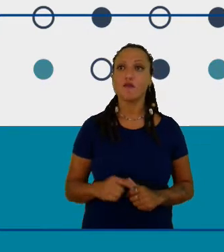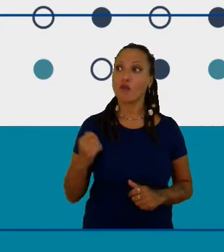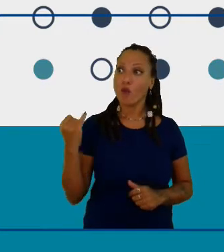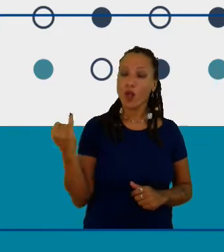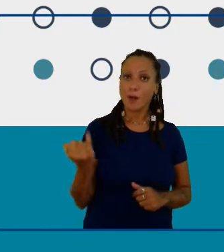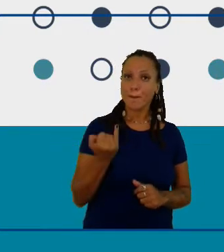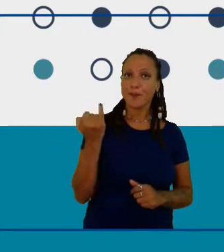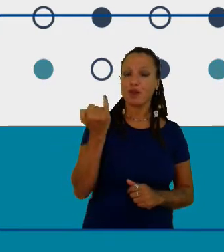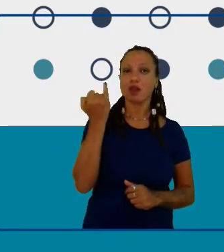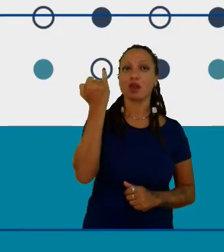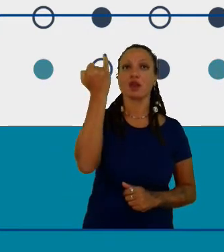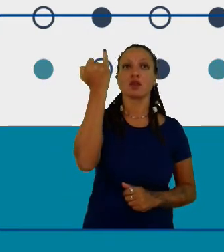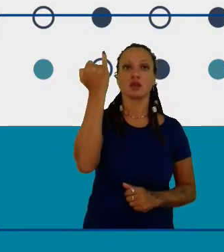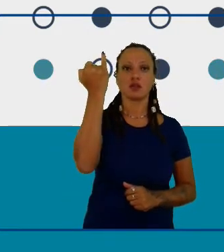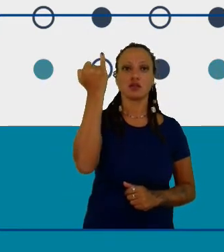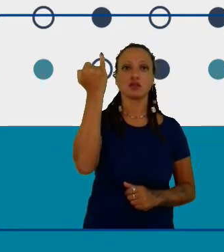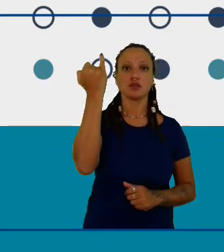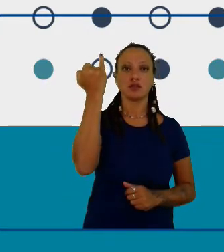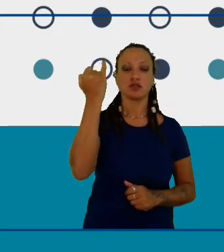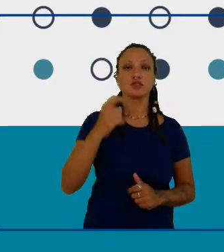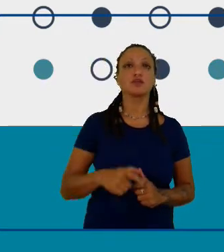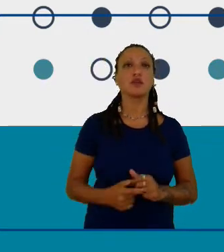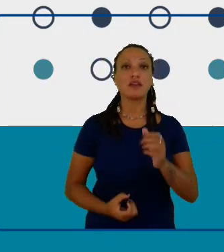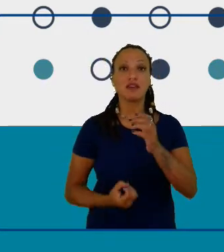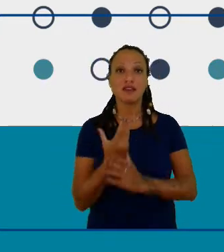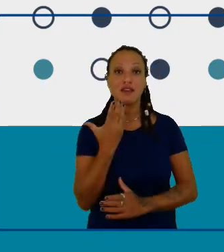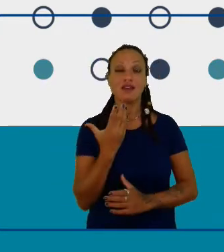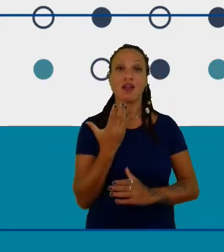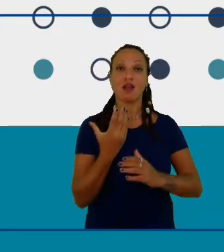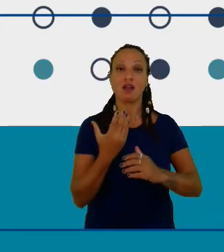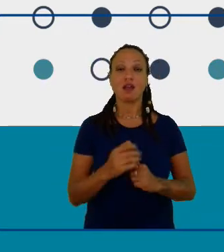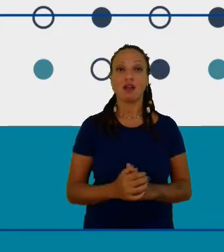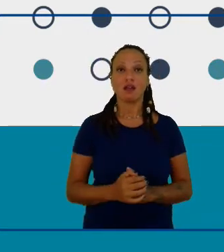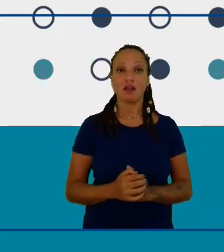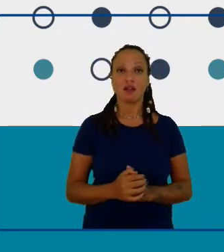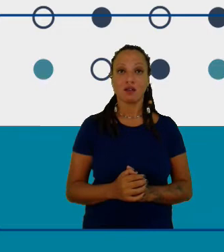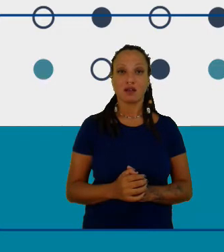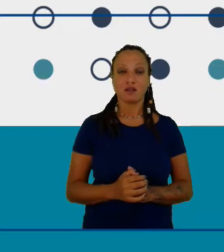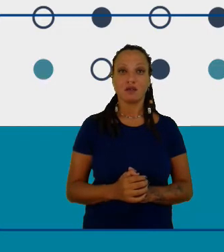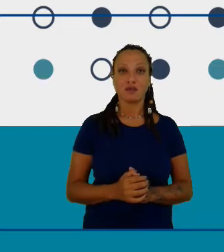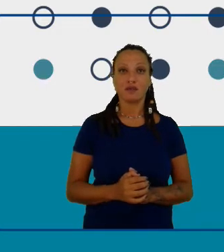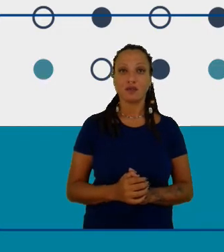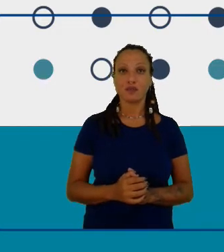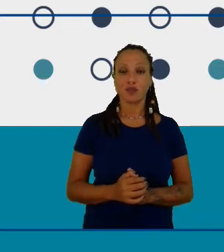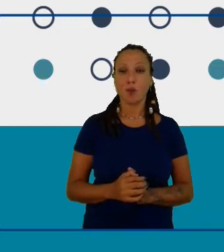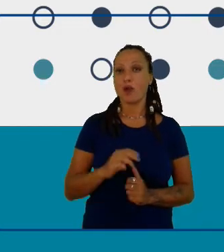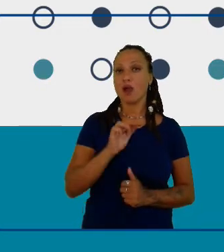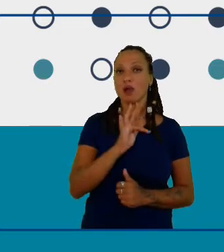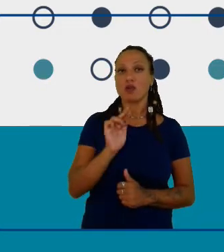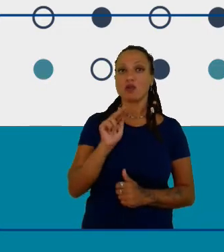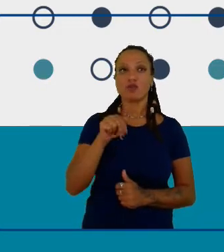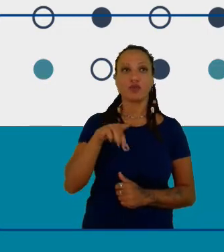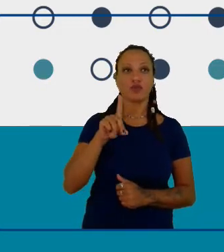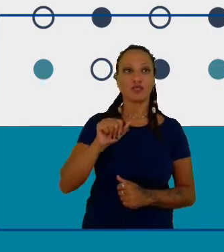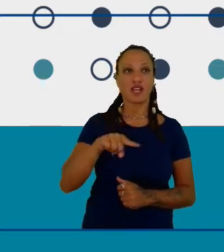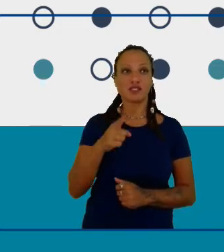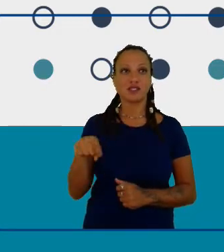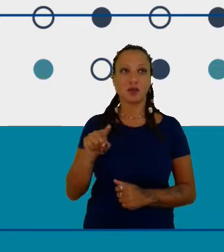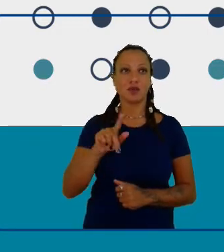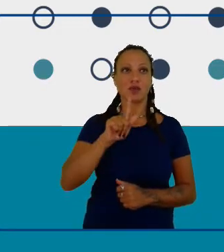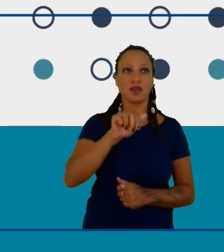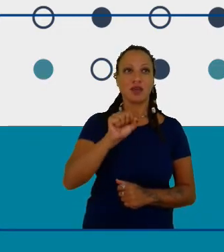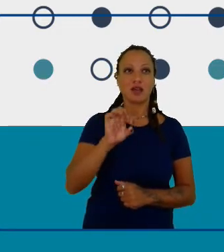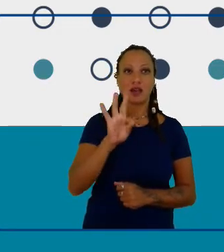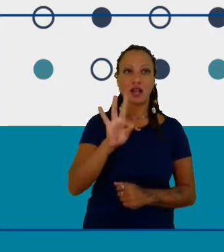para criar uma fundação chamada Gatsby Charitable, que realizou os